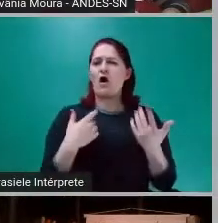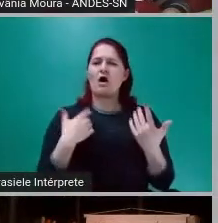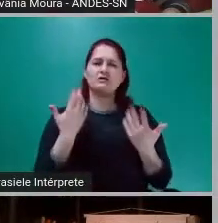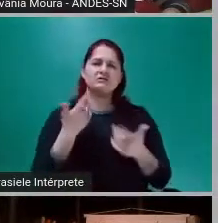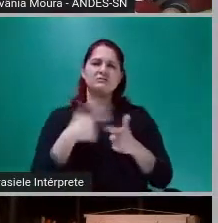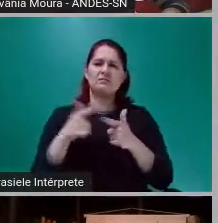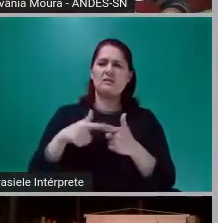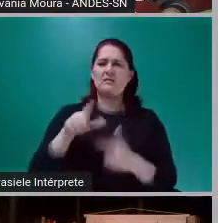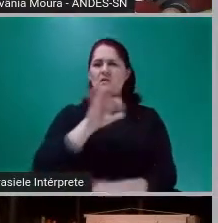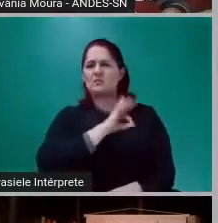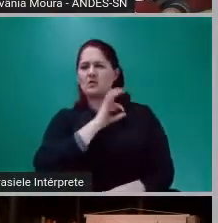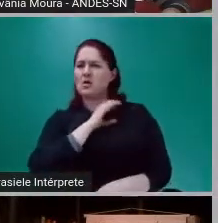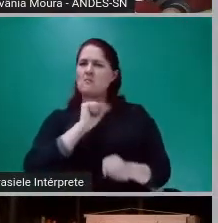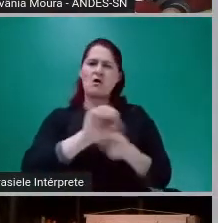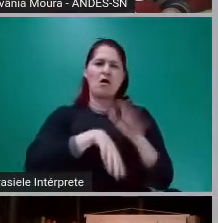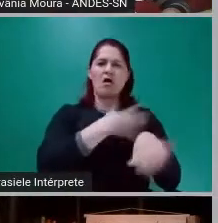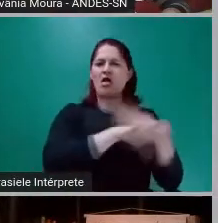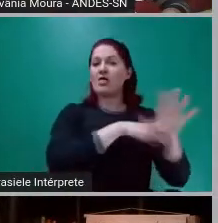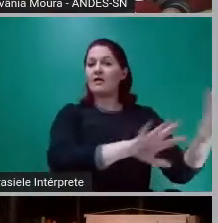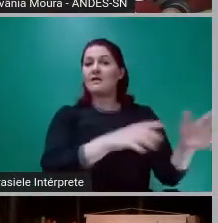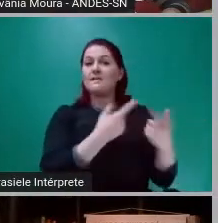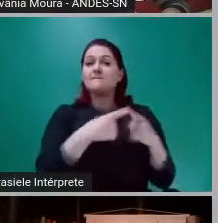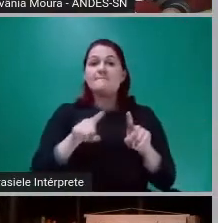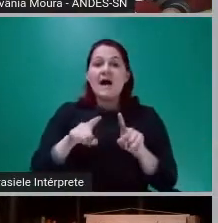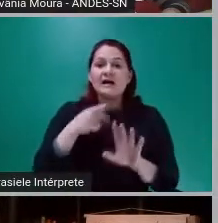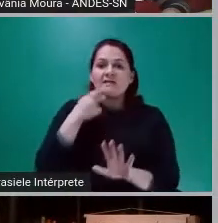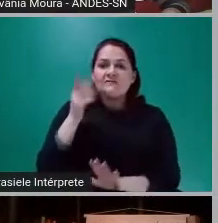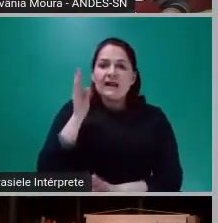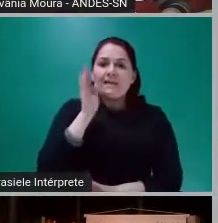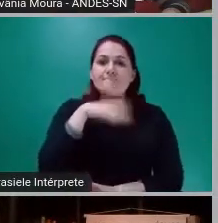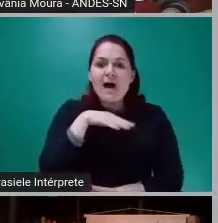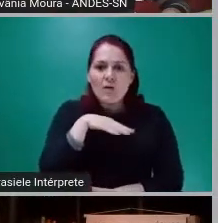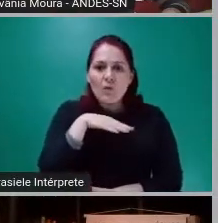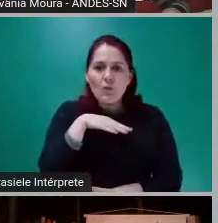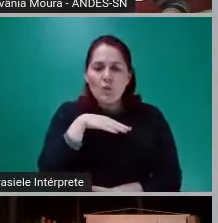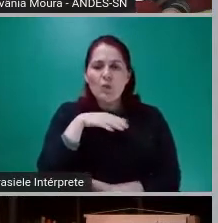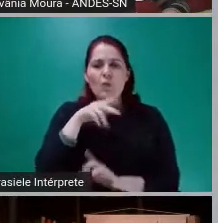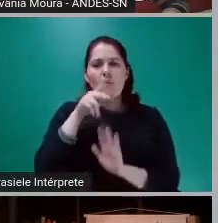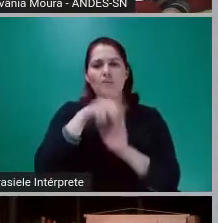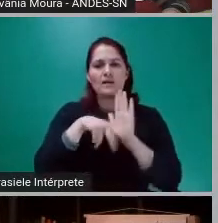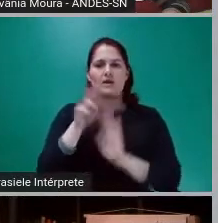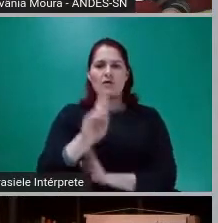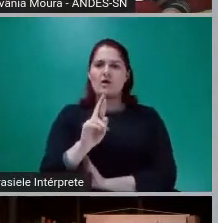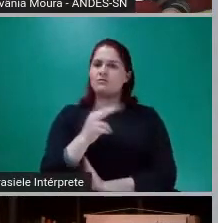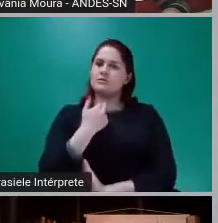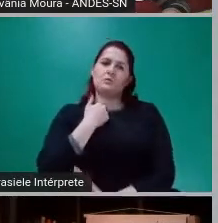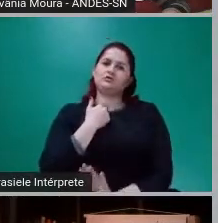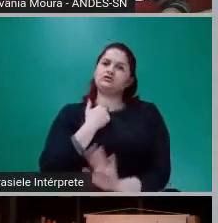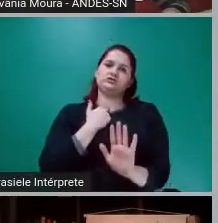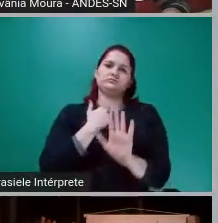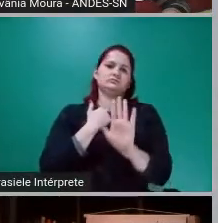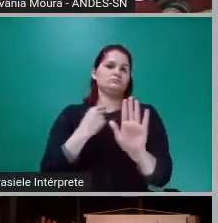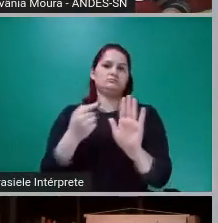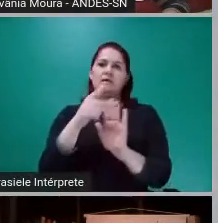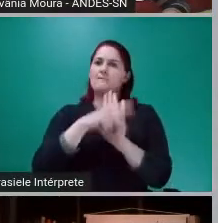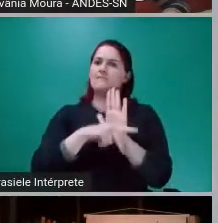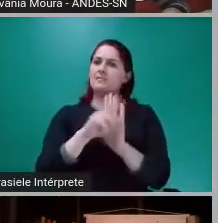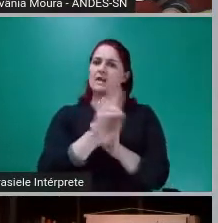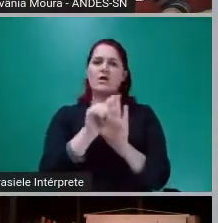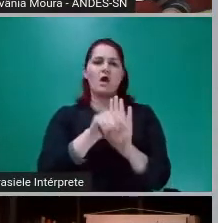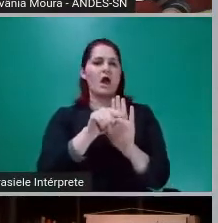Agora, ninguém pode falar mal do plano real. Por quê? Qual é o papel do plano real? O papel